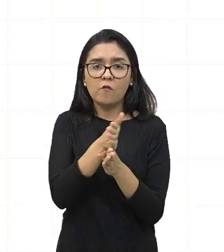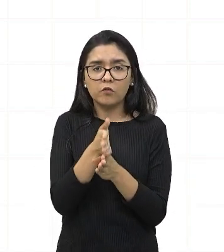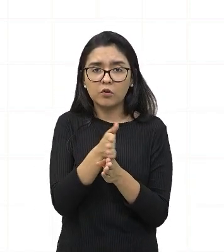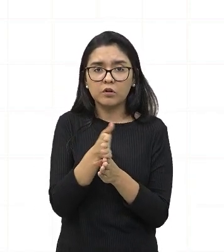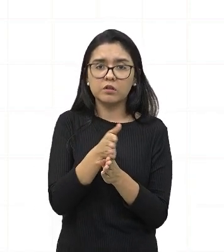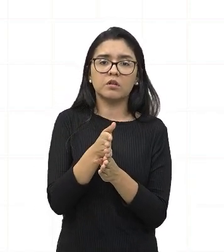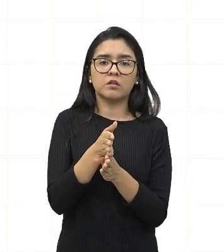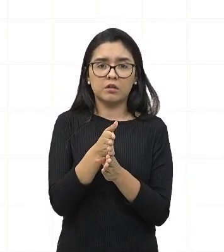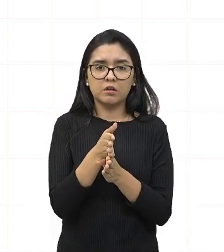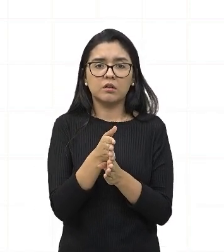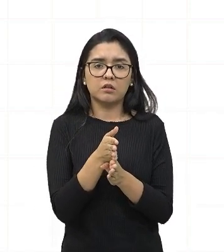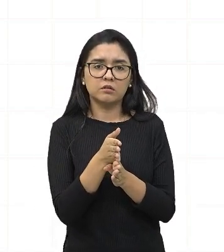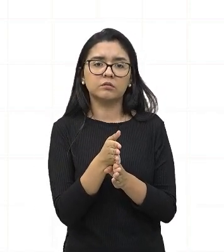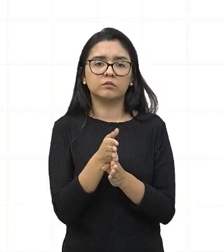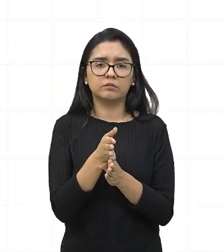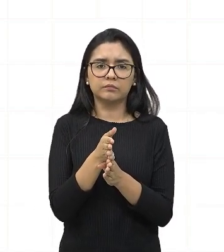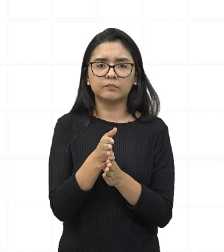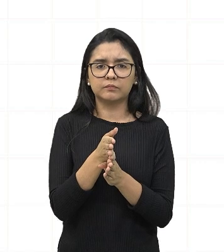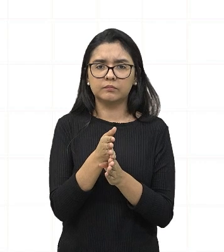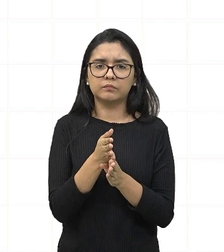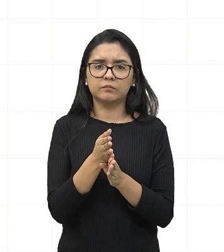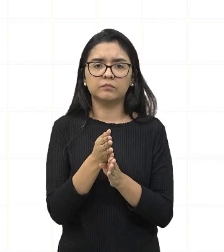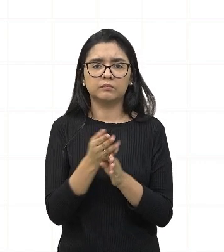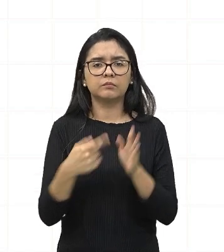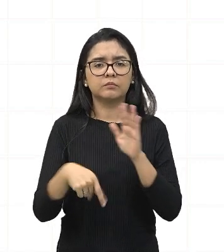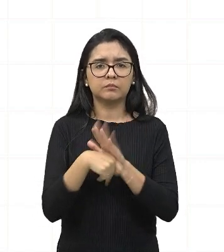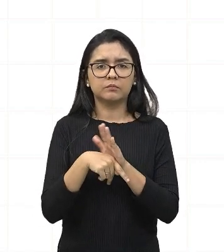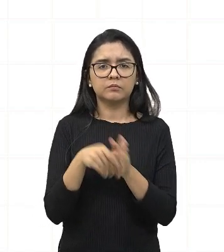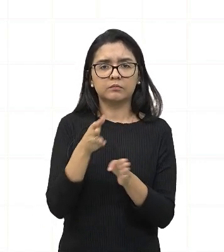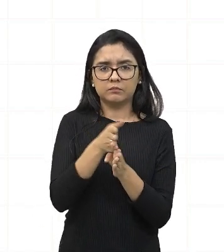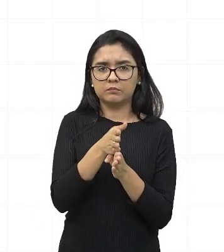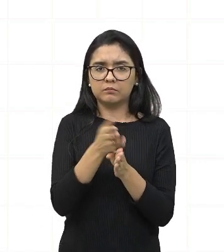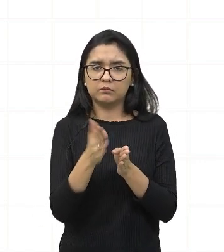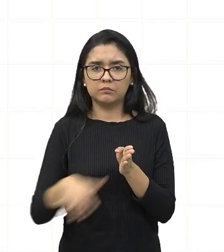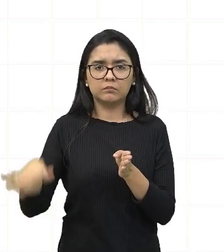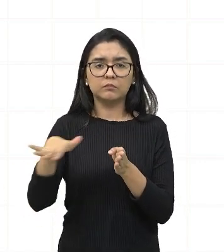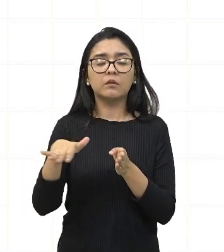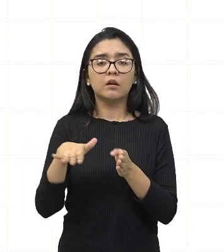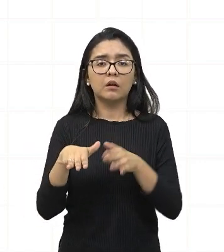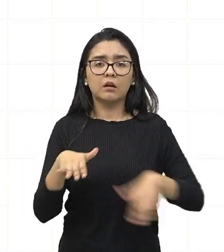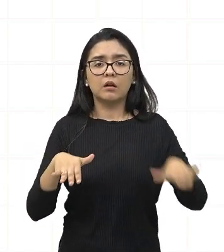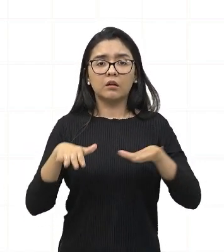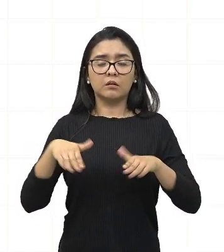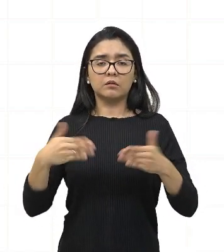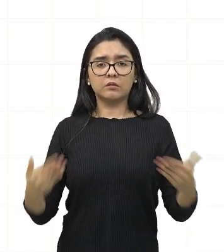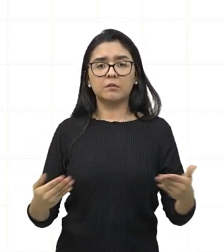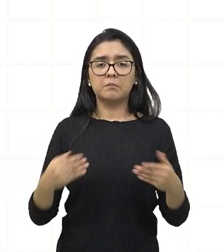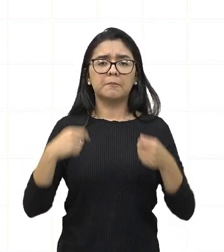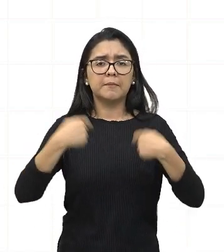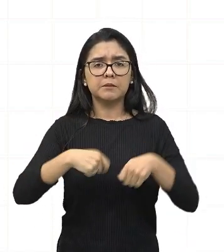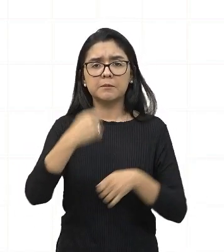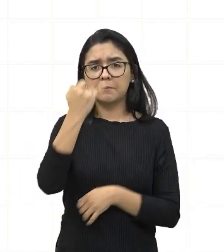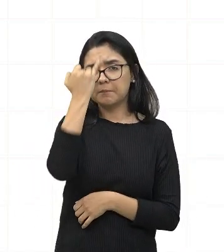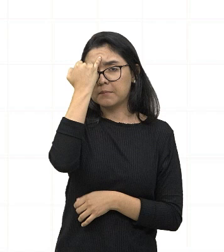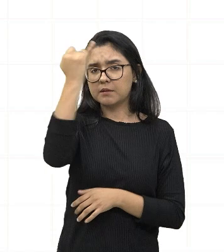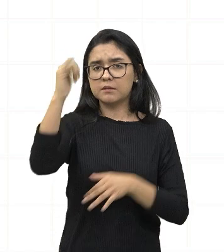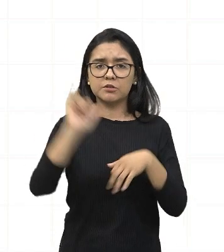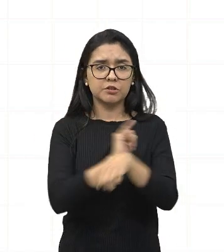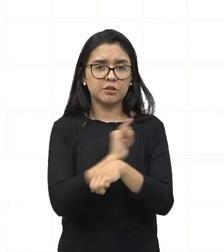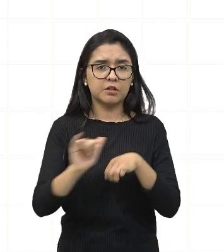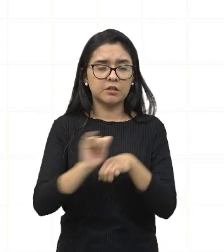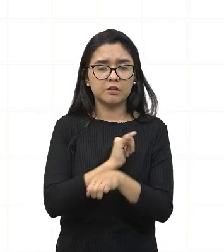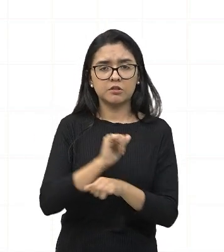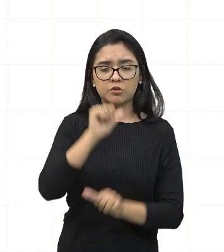artificiais, de nações artificiais que dividiram territórios, era necessário se pensar uma nova maneira de reorganização